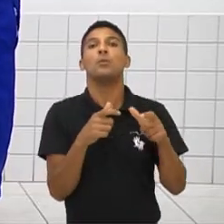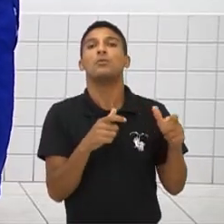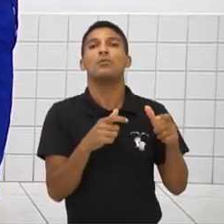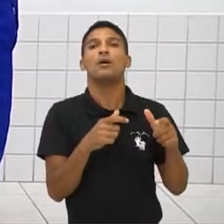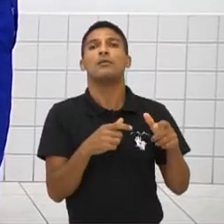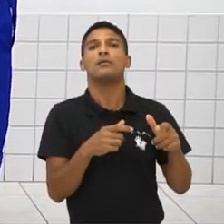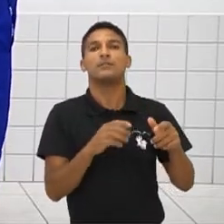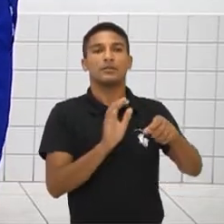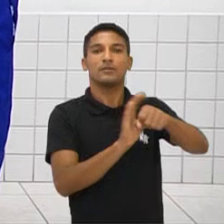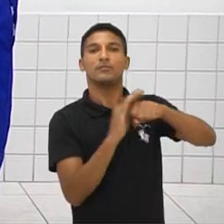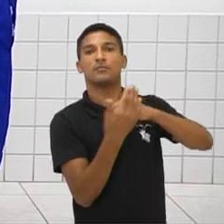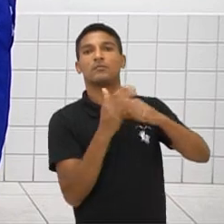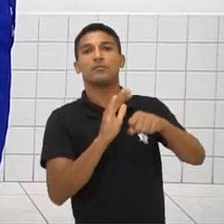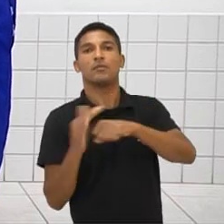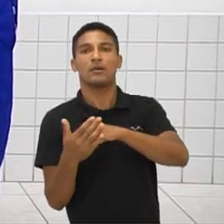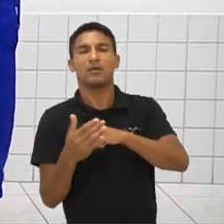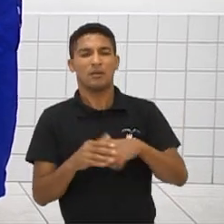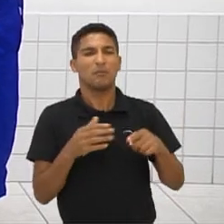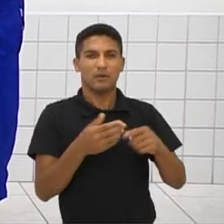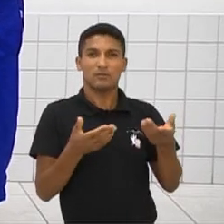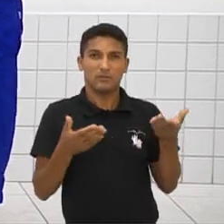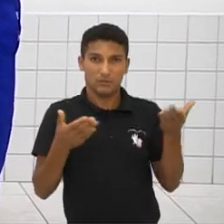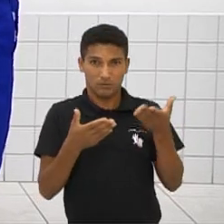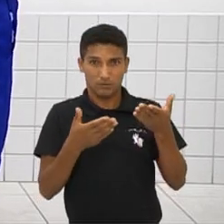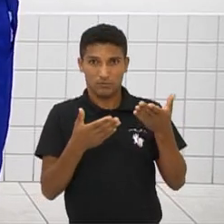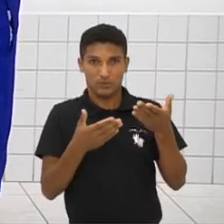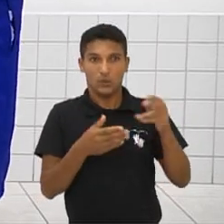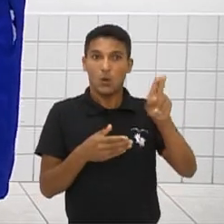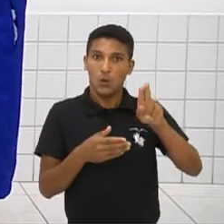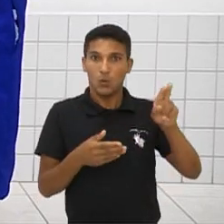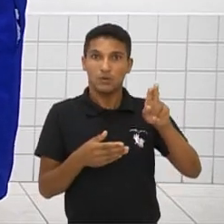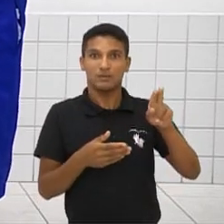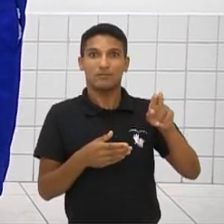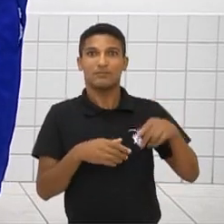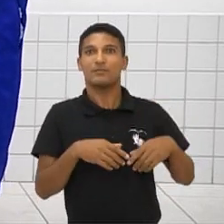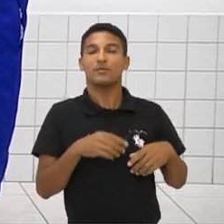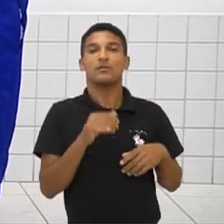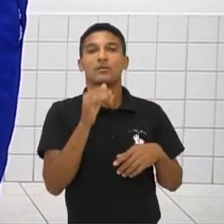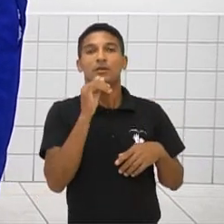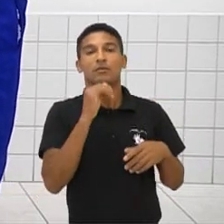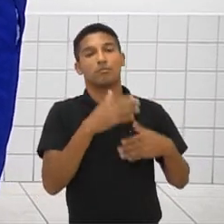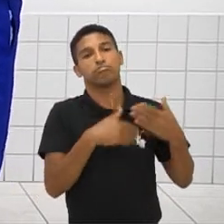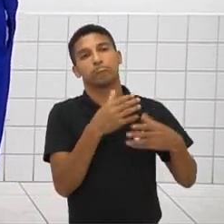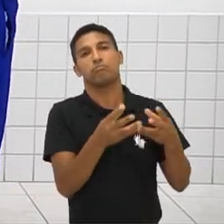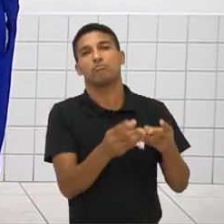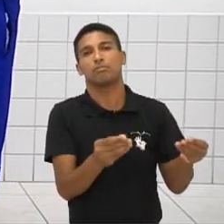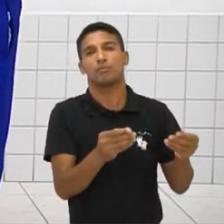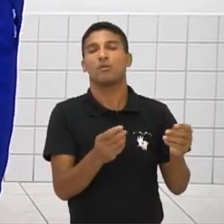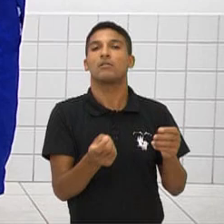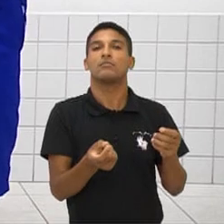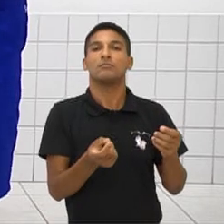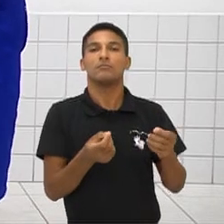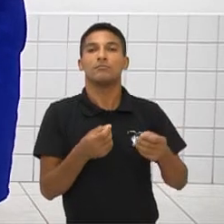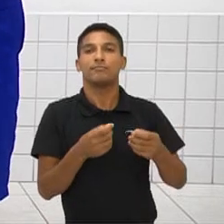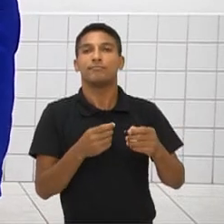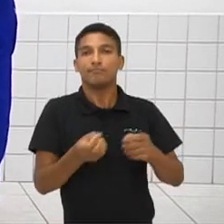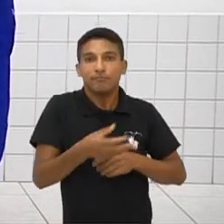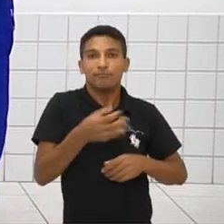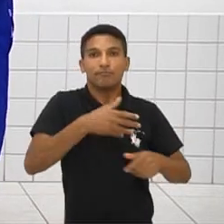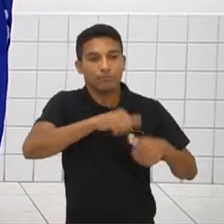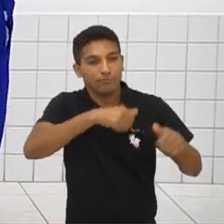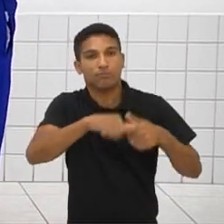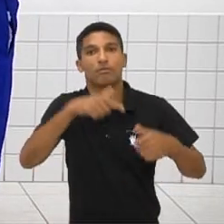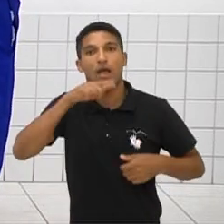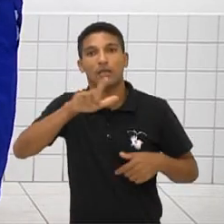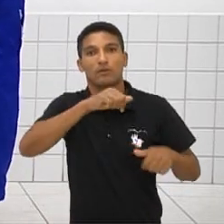Uma gíria que é usada hoje, amanhã ela já não vai mais utilizada. Né? Exatamente. A gente vai ter que encerrar. Vai encerrar? É uma pena. É uma pena.